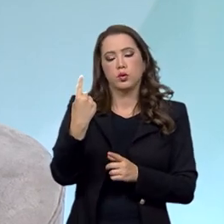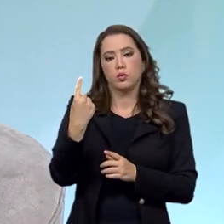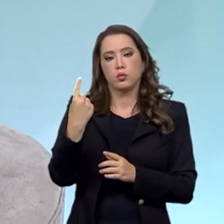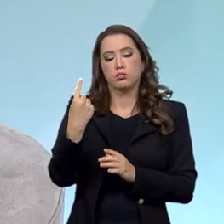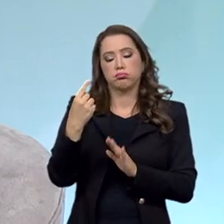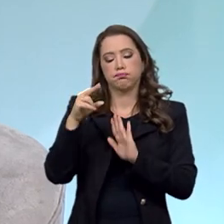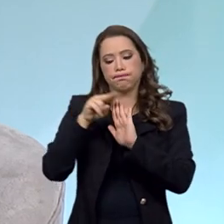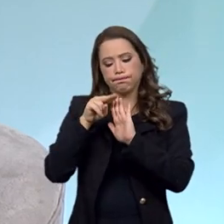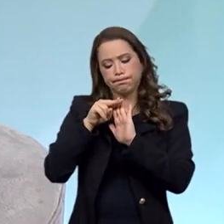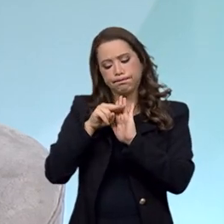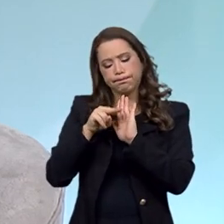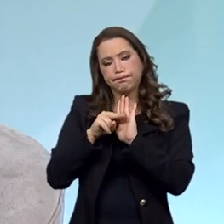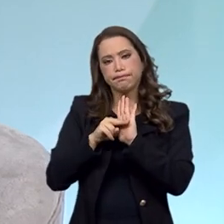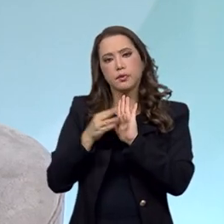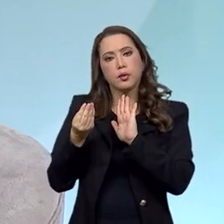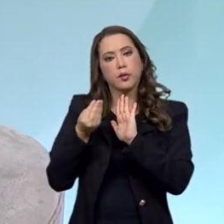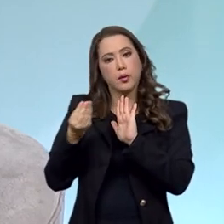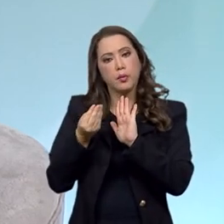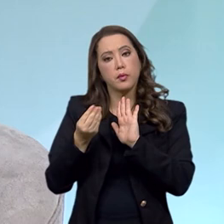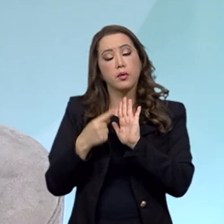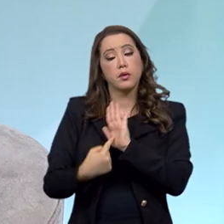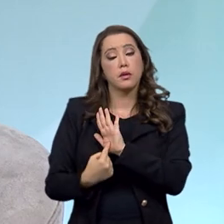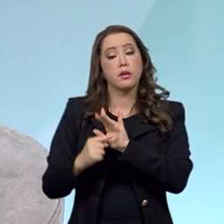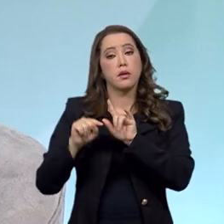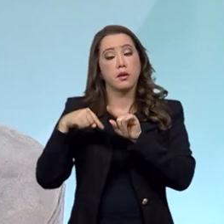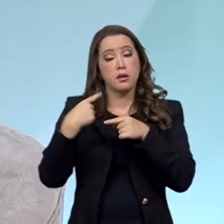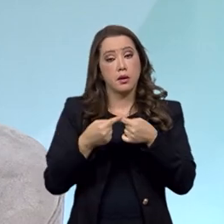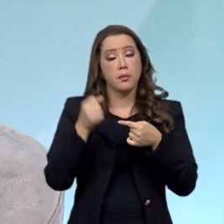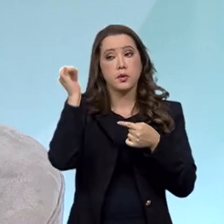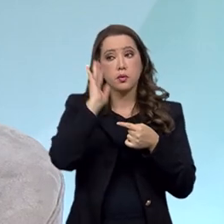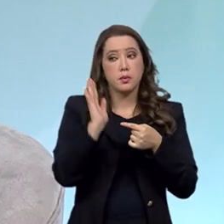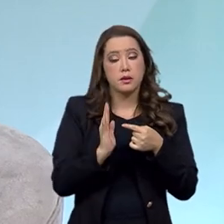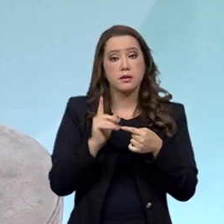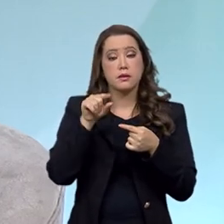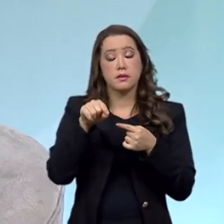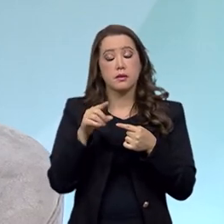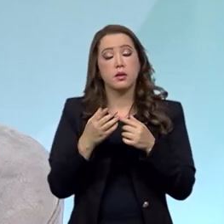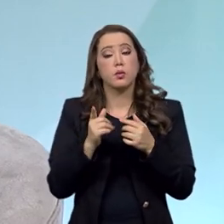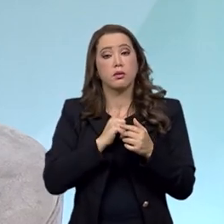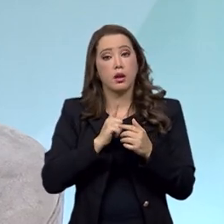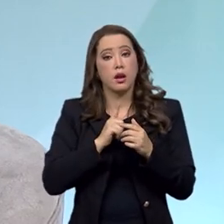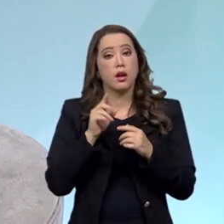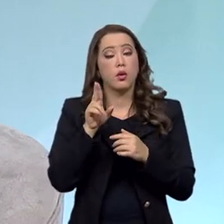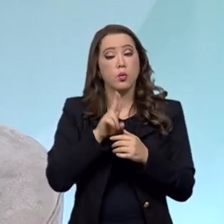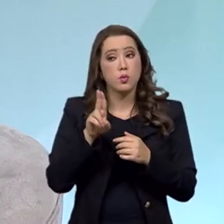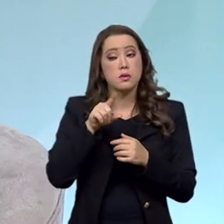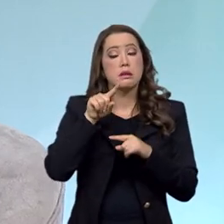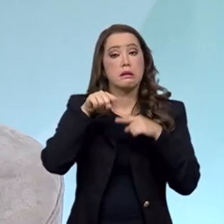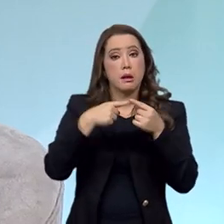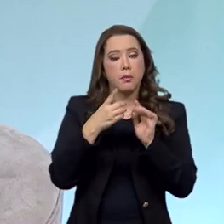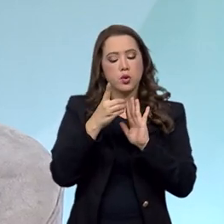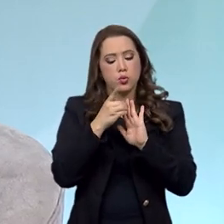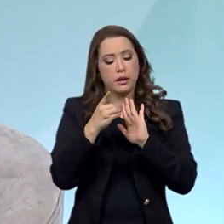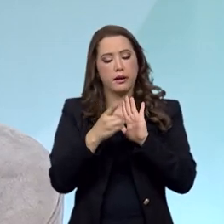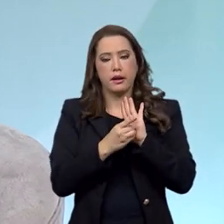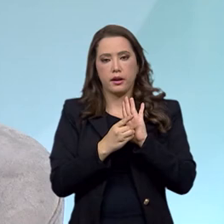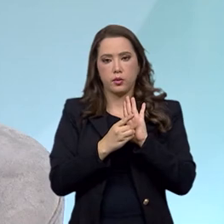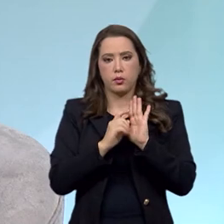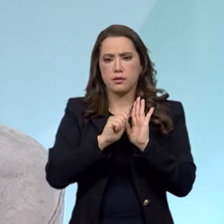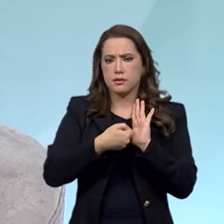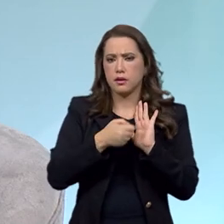deve ser trazido ao Brasil através de um decreto do presidente da República. Esse decreto